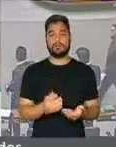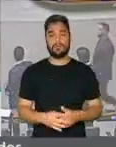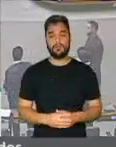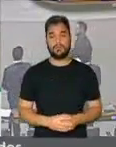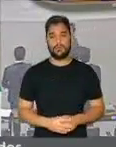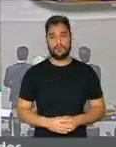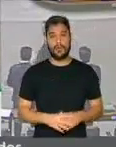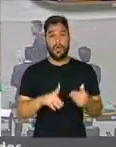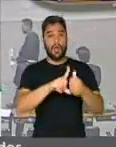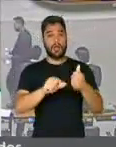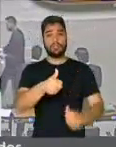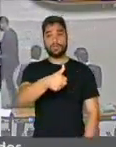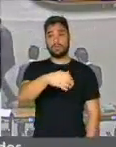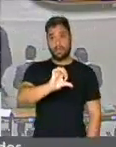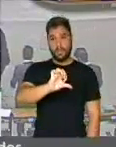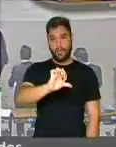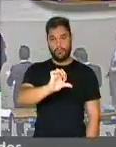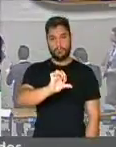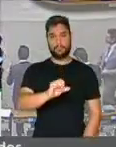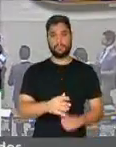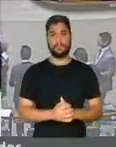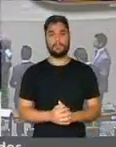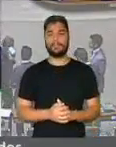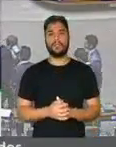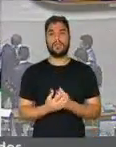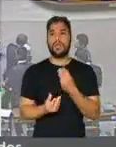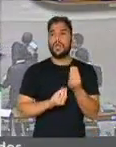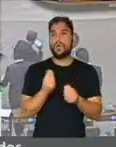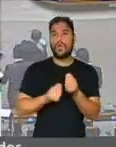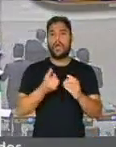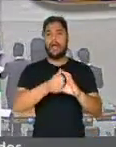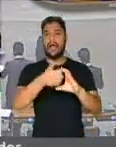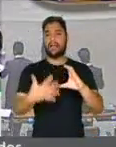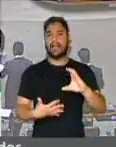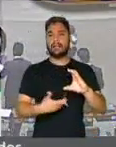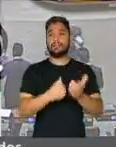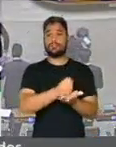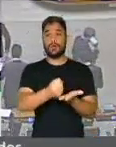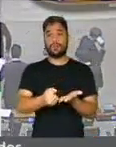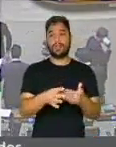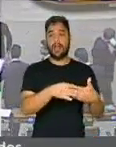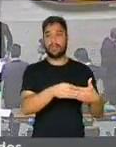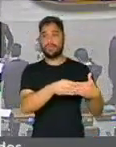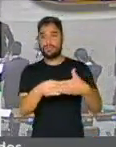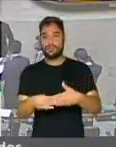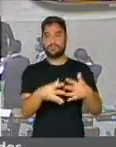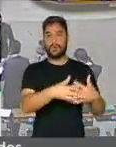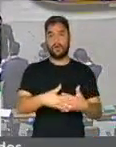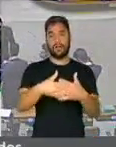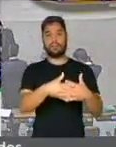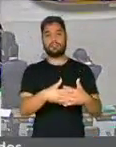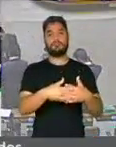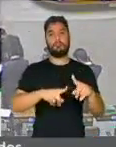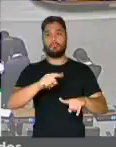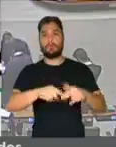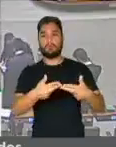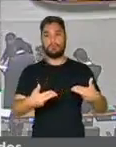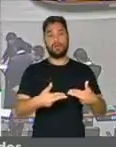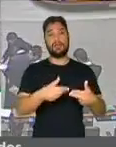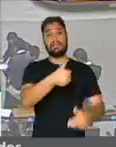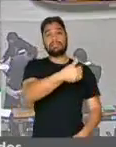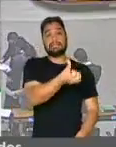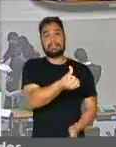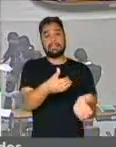Artigo 19. As condições do contrato de transporte de carga de que tratam os artigos 16 a